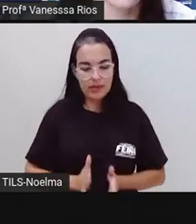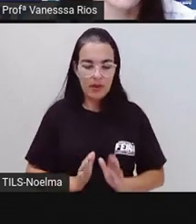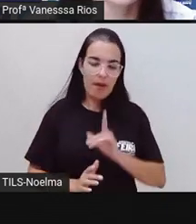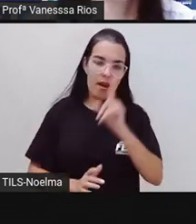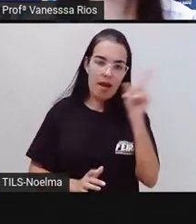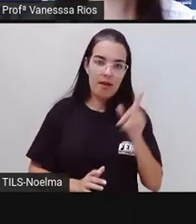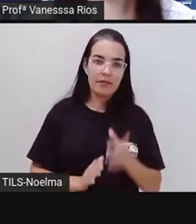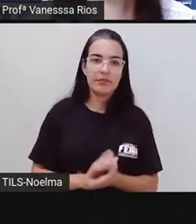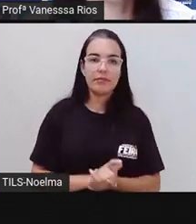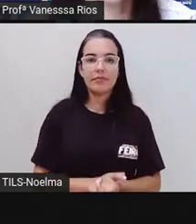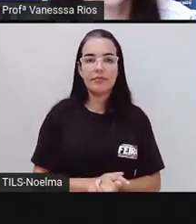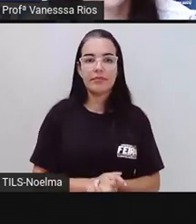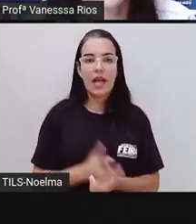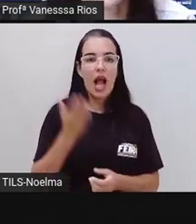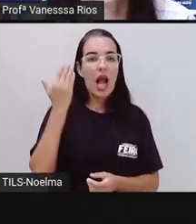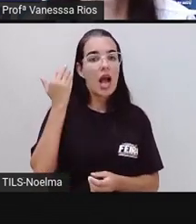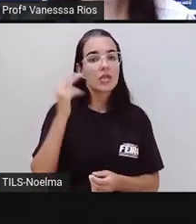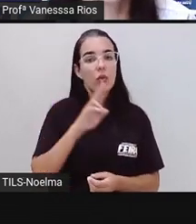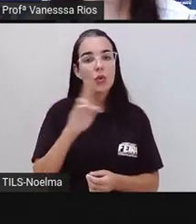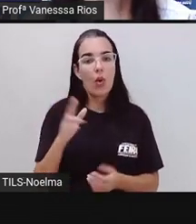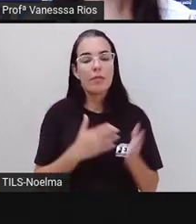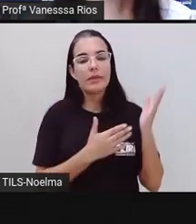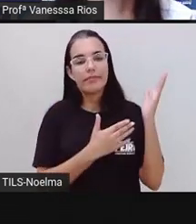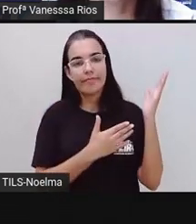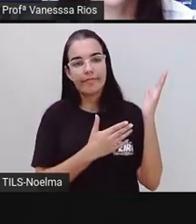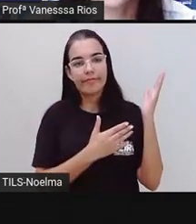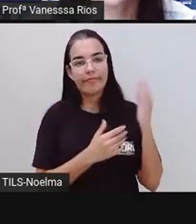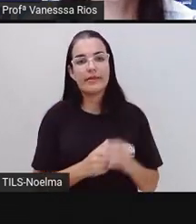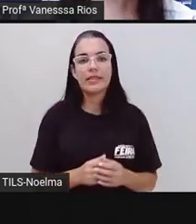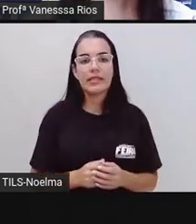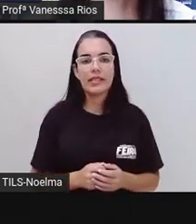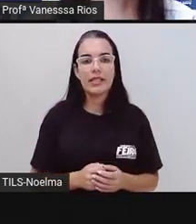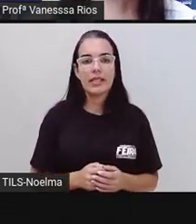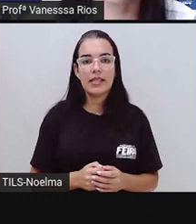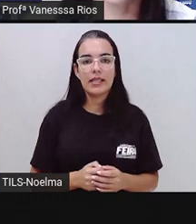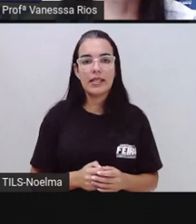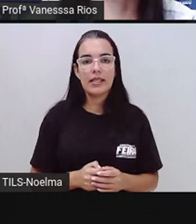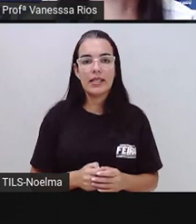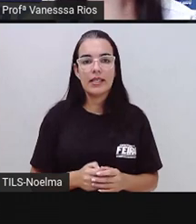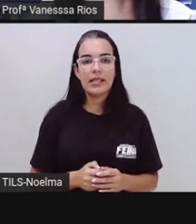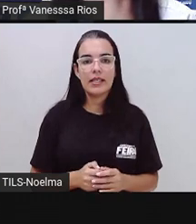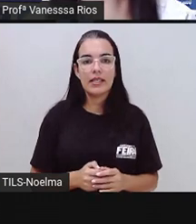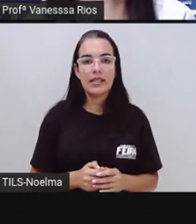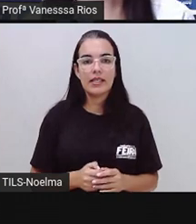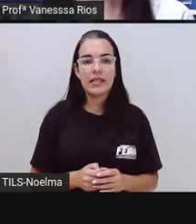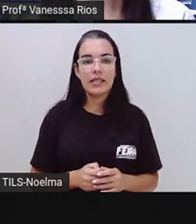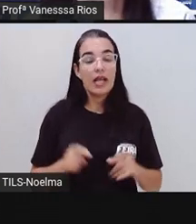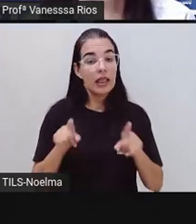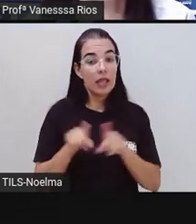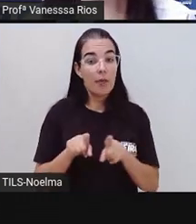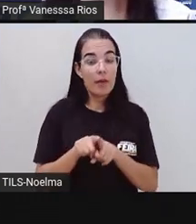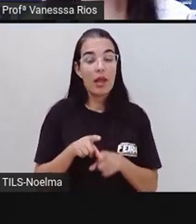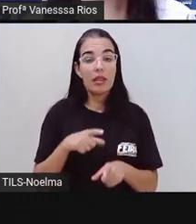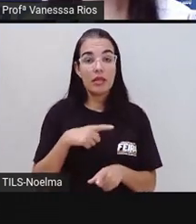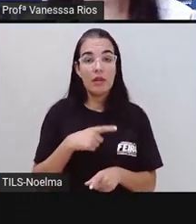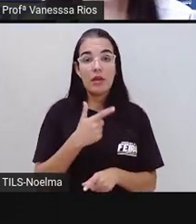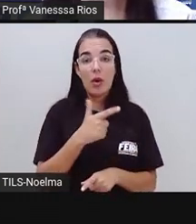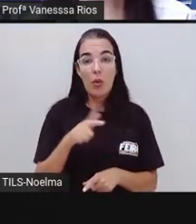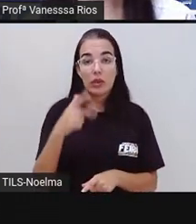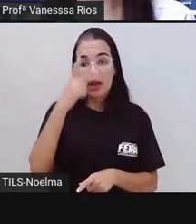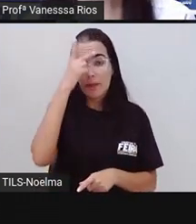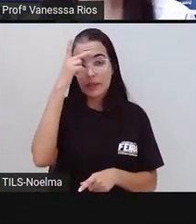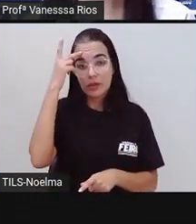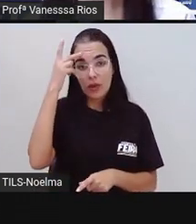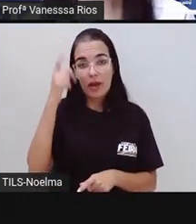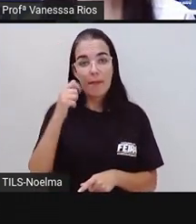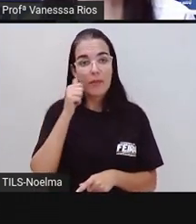José de Itapororocas. E aí é importante a gente lembrar também que além de Maria Quitéria, esse distrito tem uma